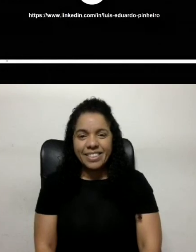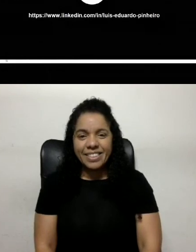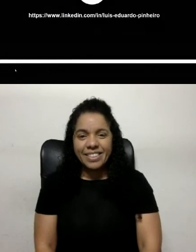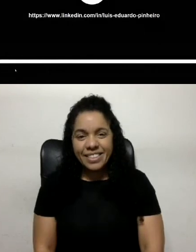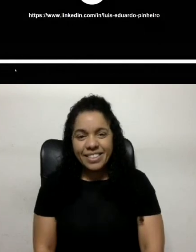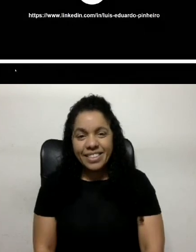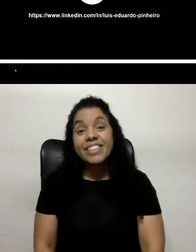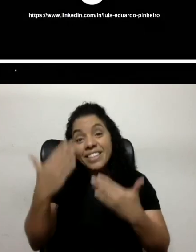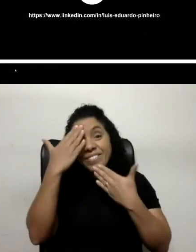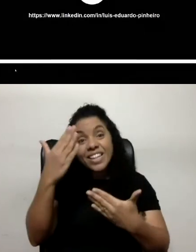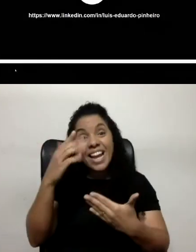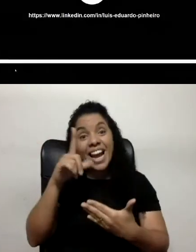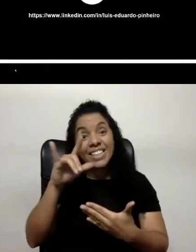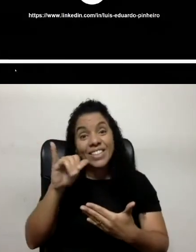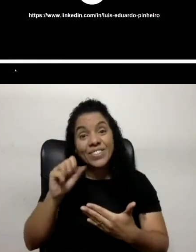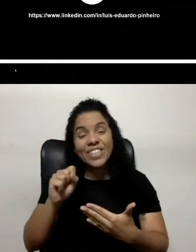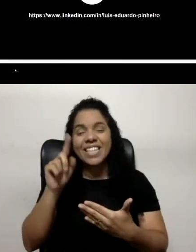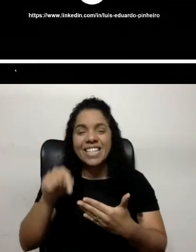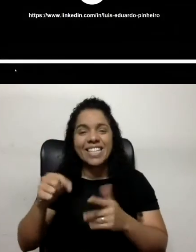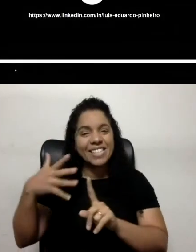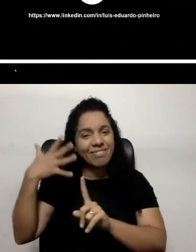Obrigada, Luiz, aí pela palestra,